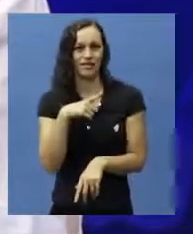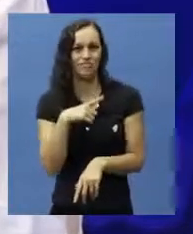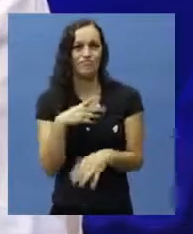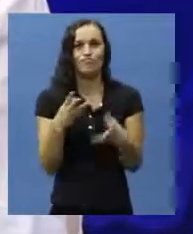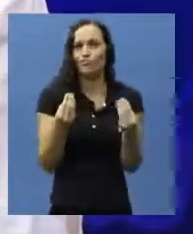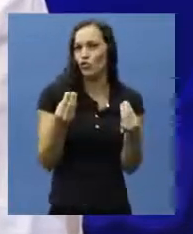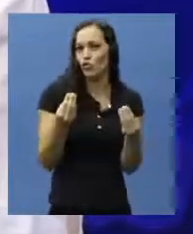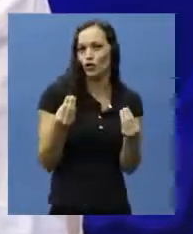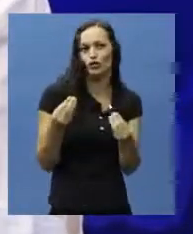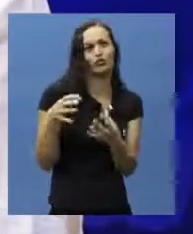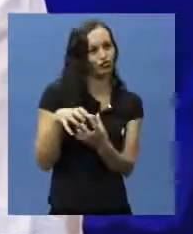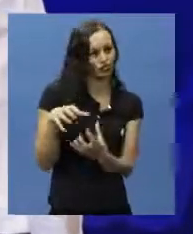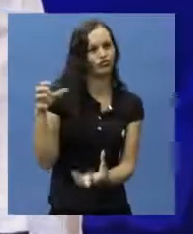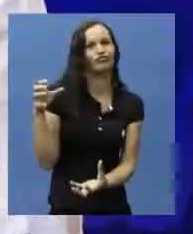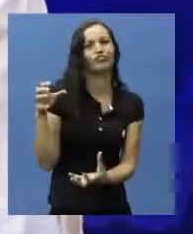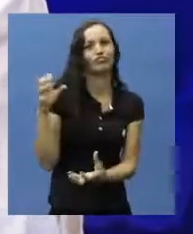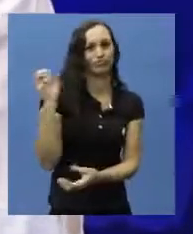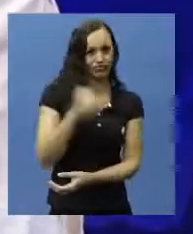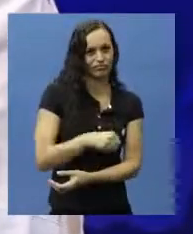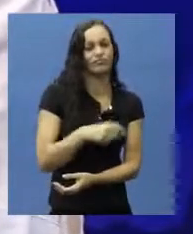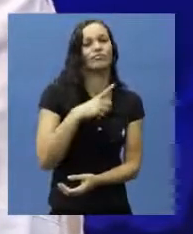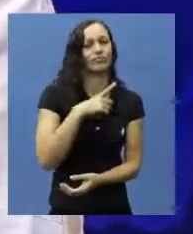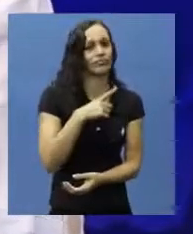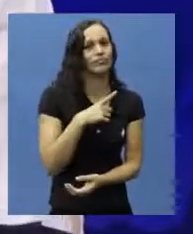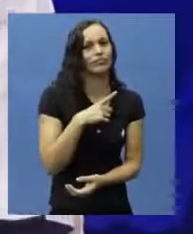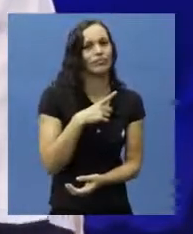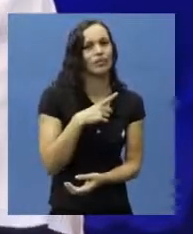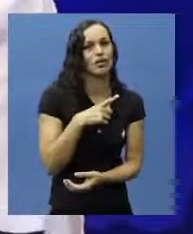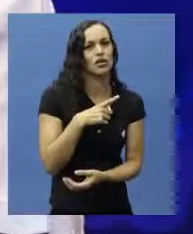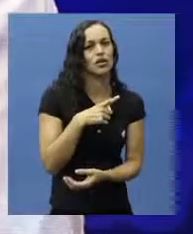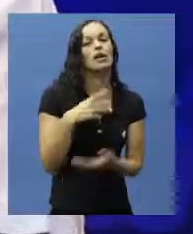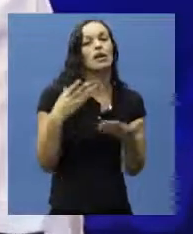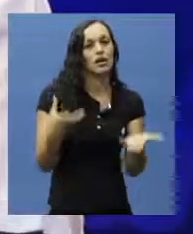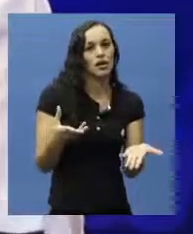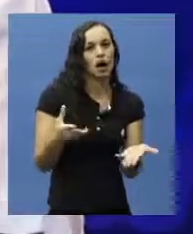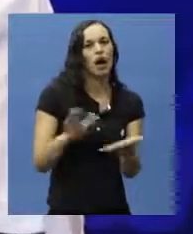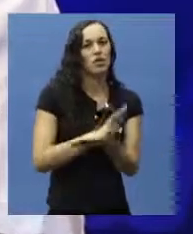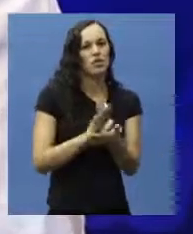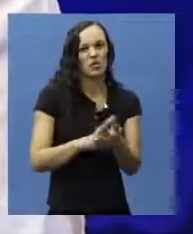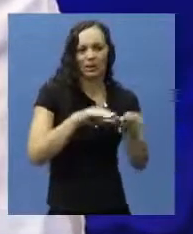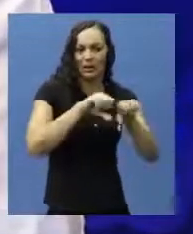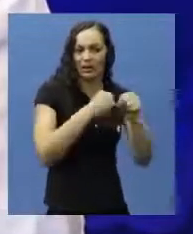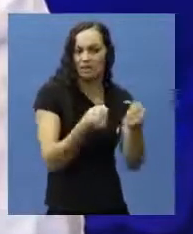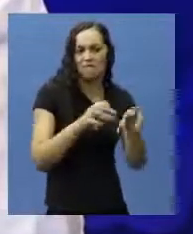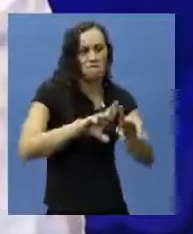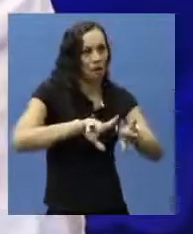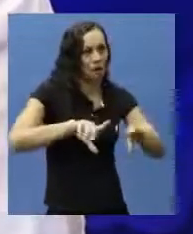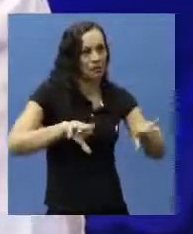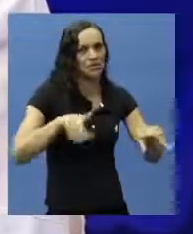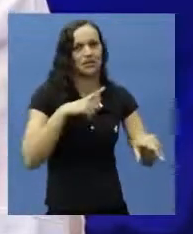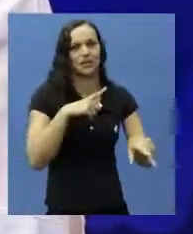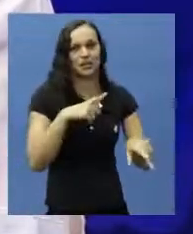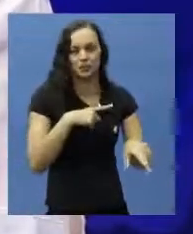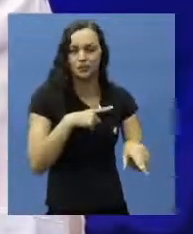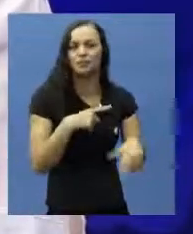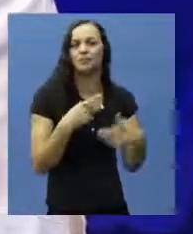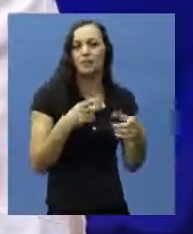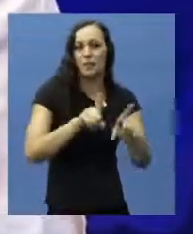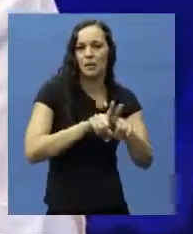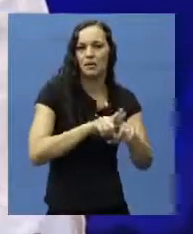pacientes lá muito grande de idosos. E em que, como eu falei anteriormente, fraturas diversas,